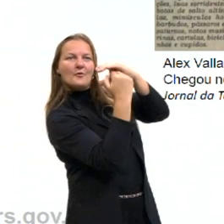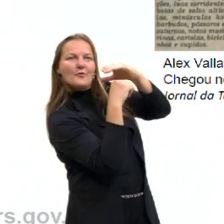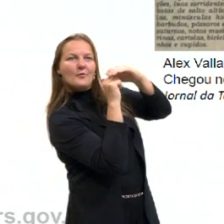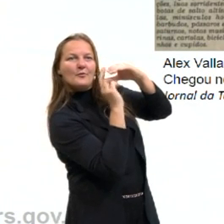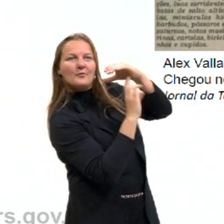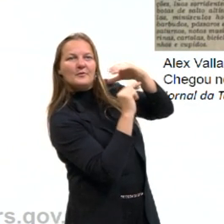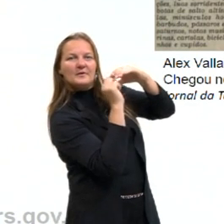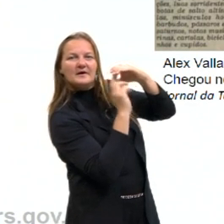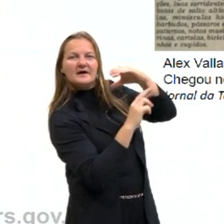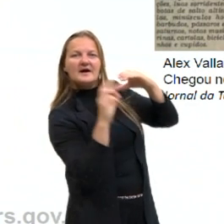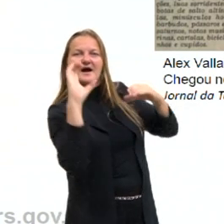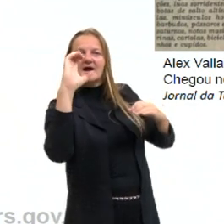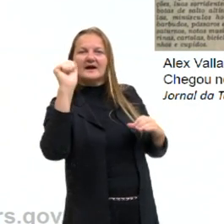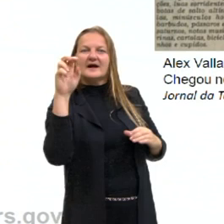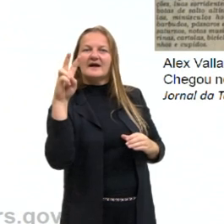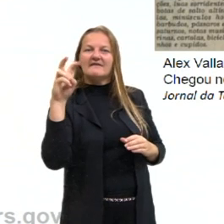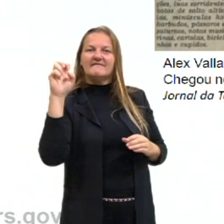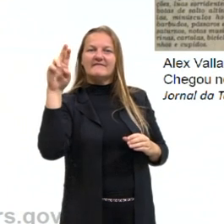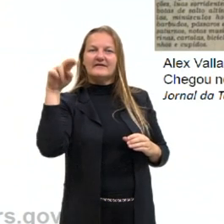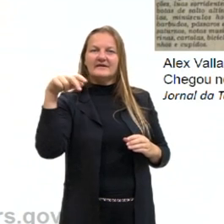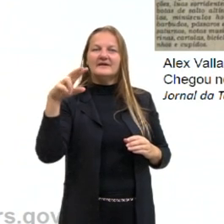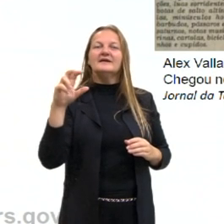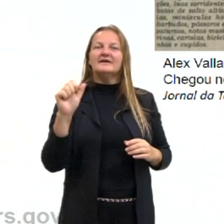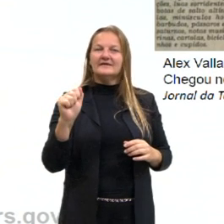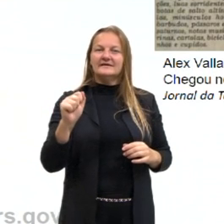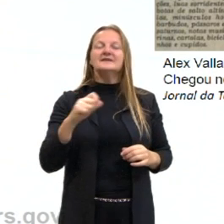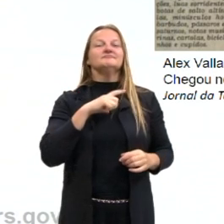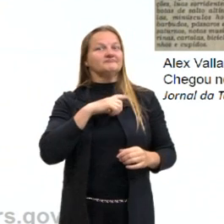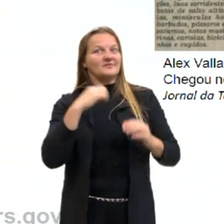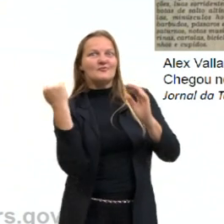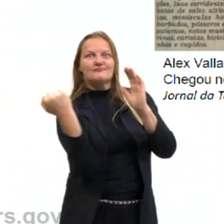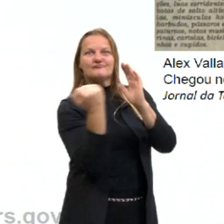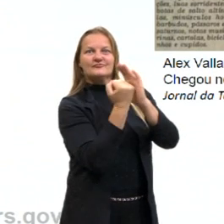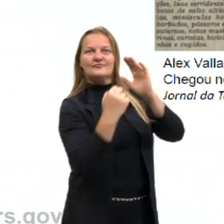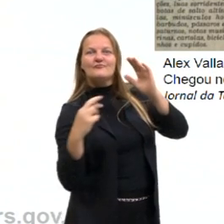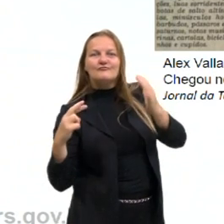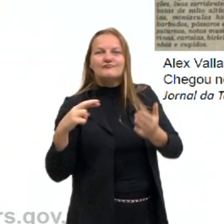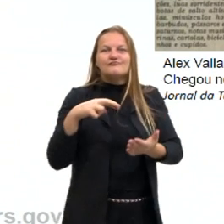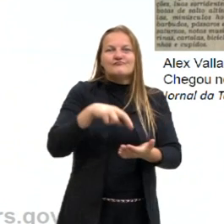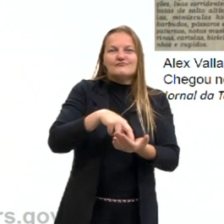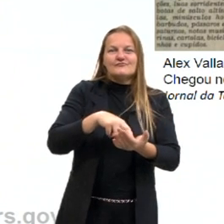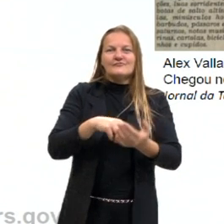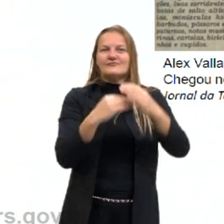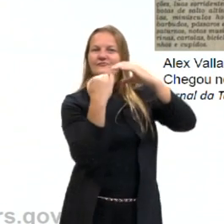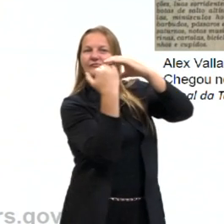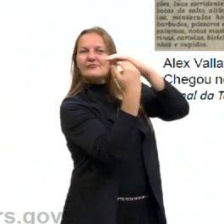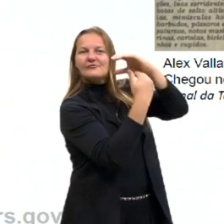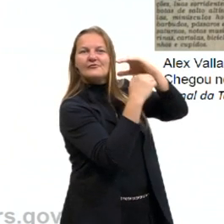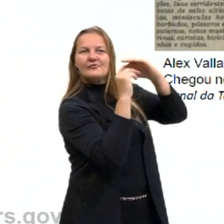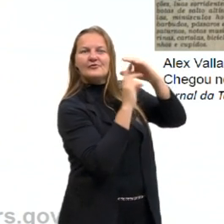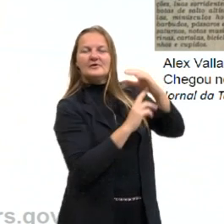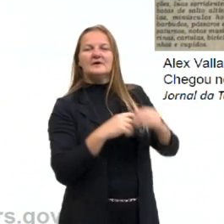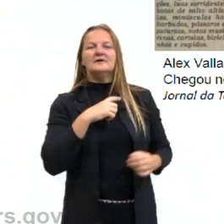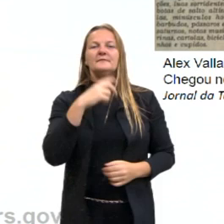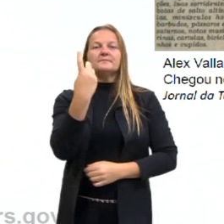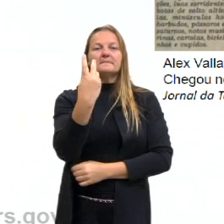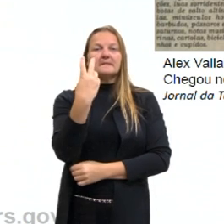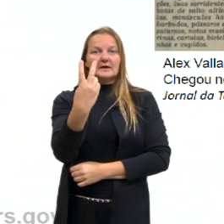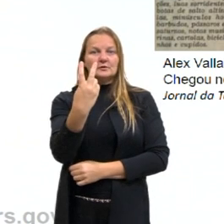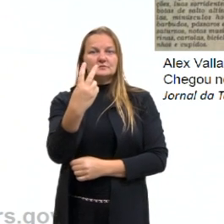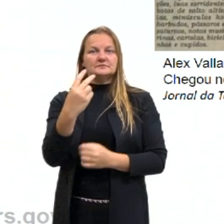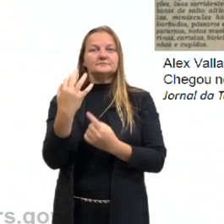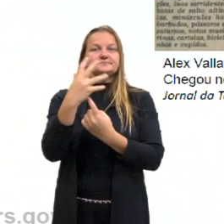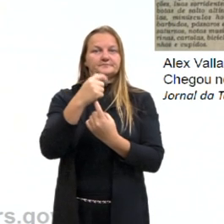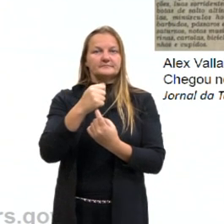seus registros impressos ali nas paredes. O grafite, eu trouxe para vocês dois artistas aqui que eu gosto